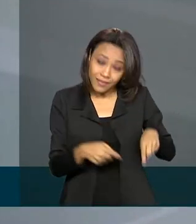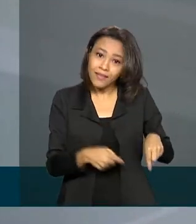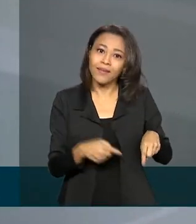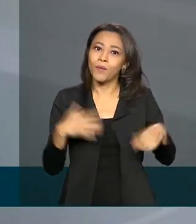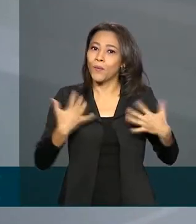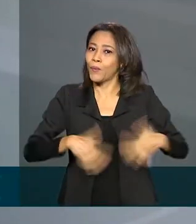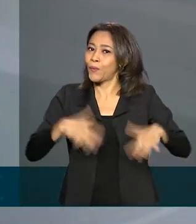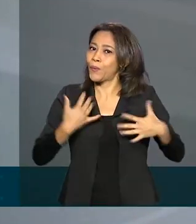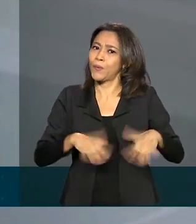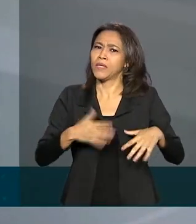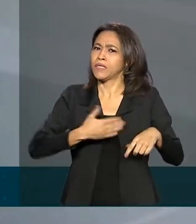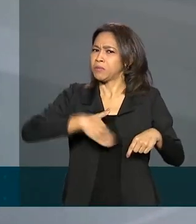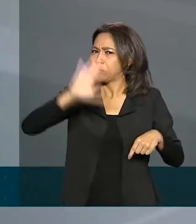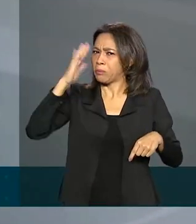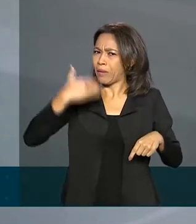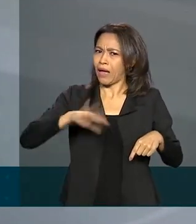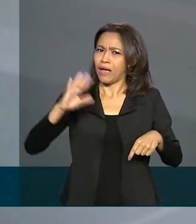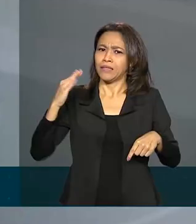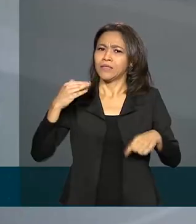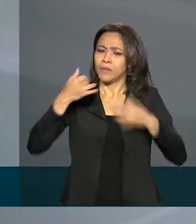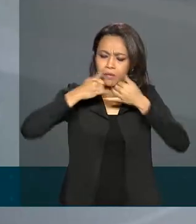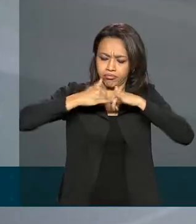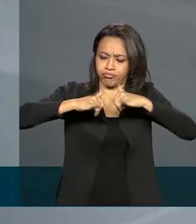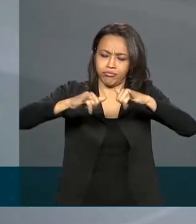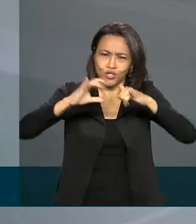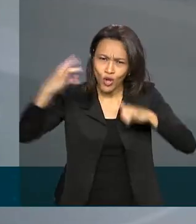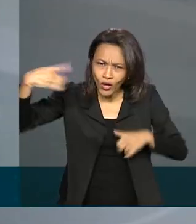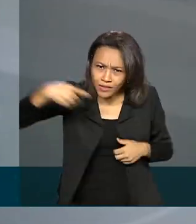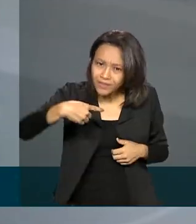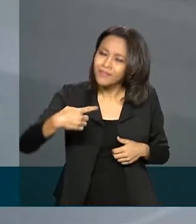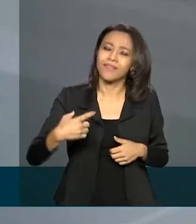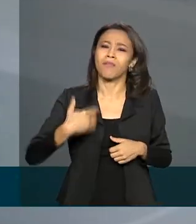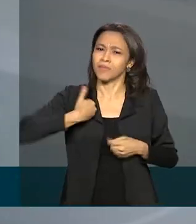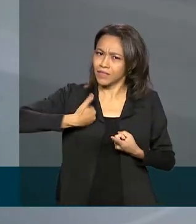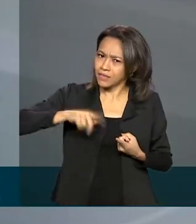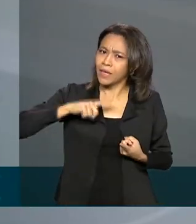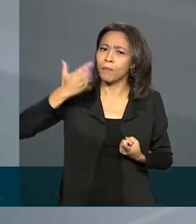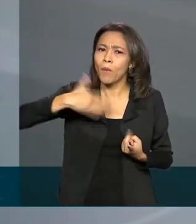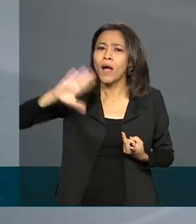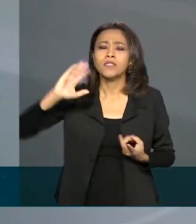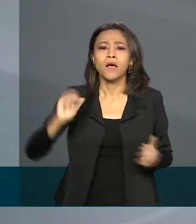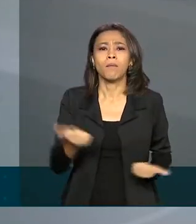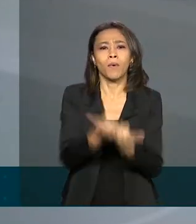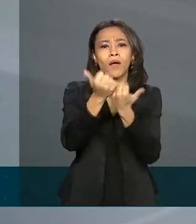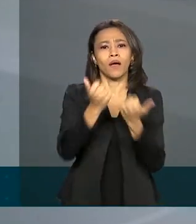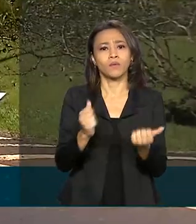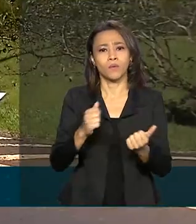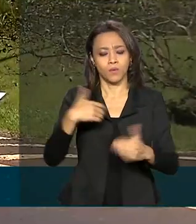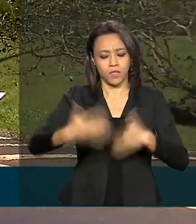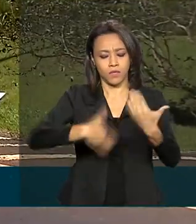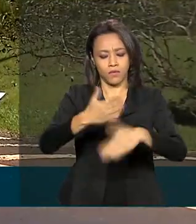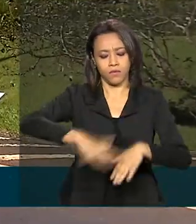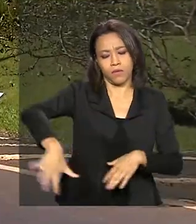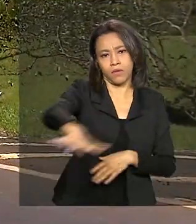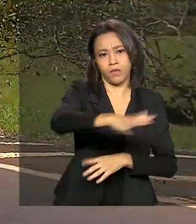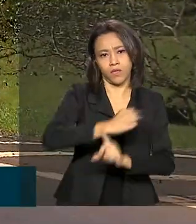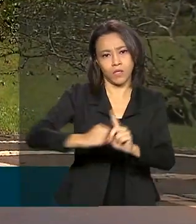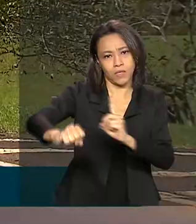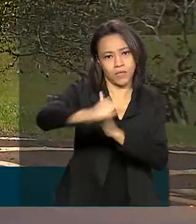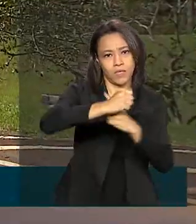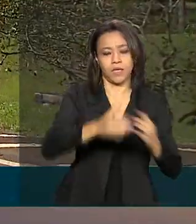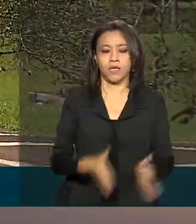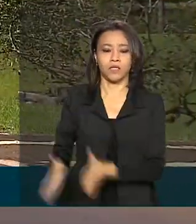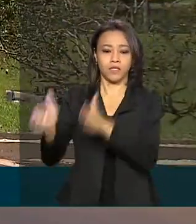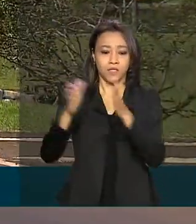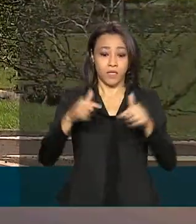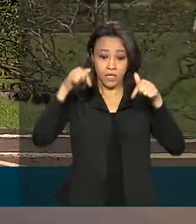muito mais que hidroeletricidade. Tem gerado também desenvolvimento regional. Neste trevo, começa a